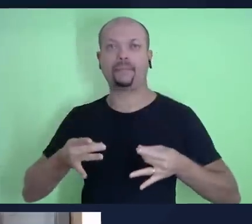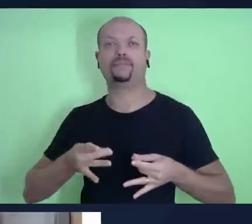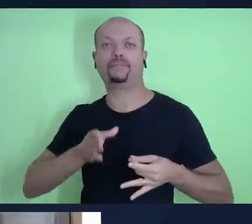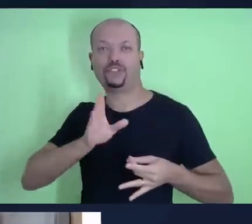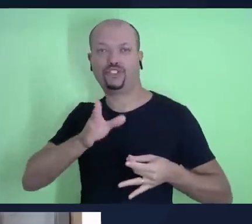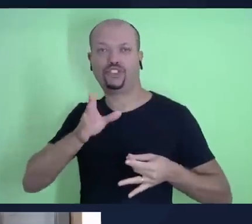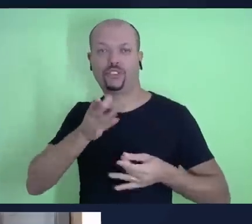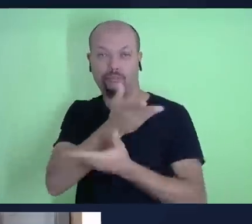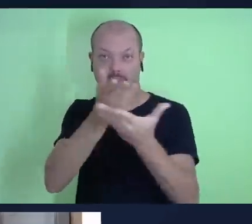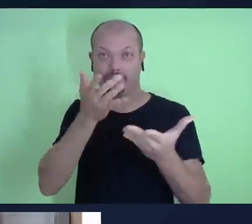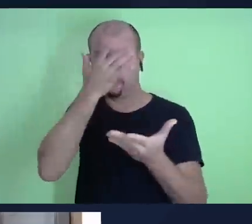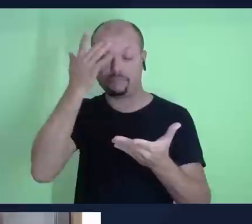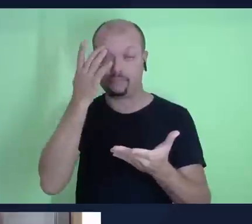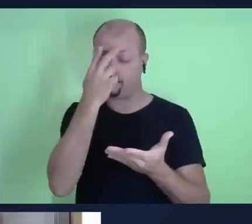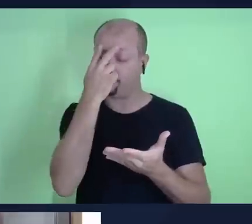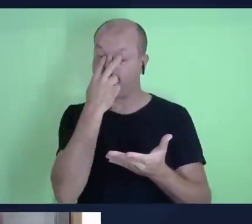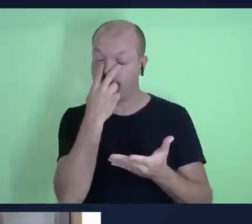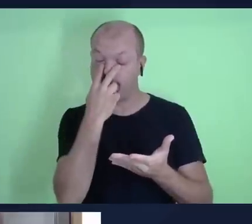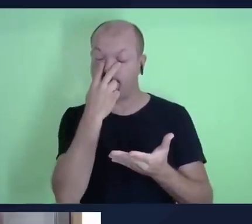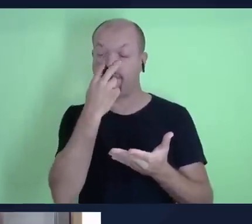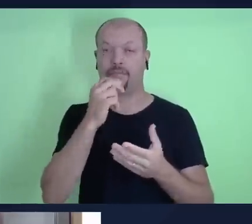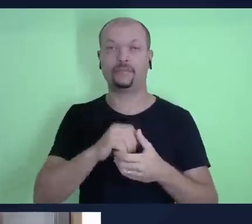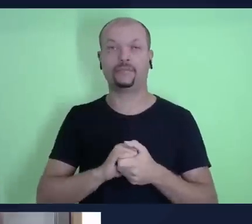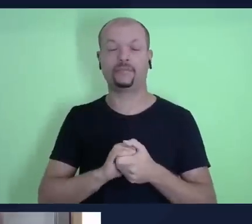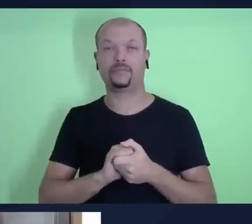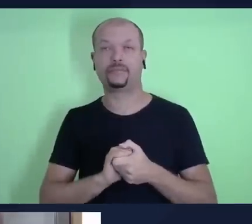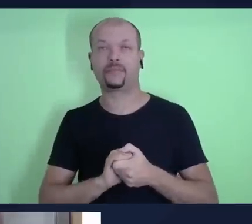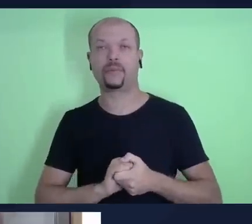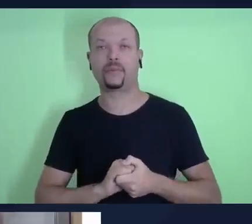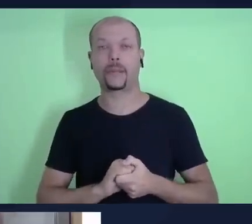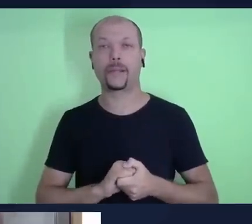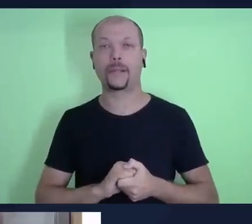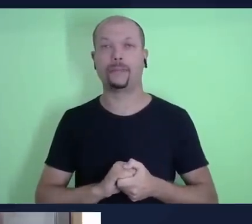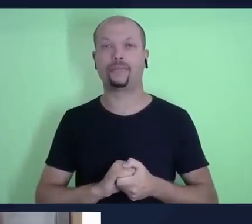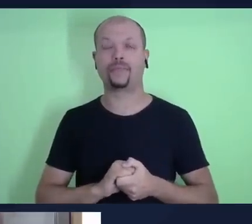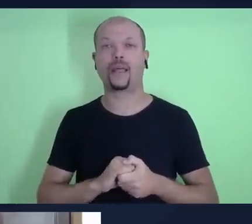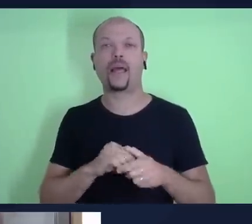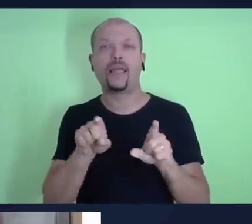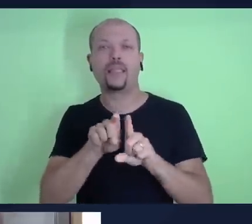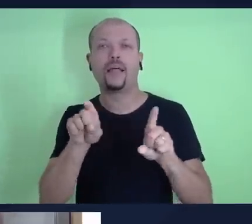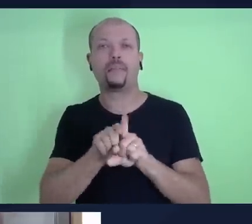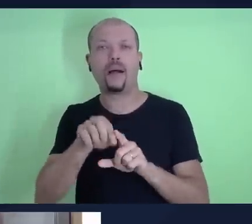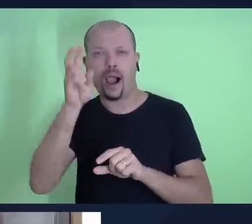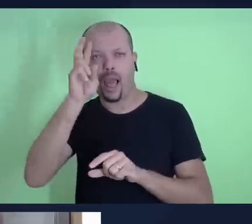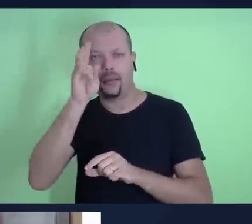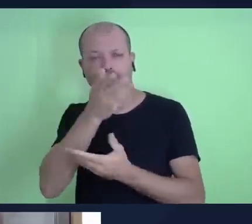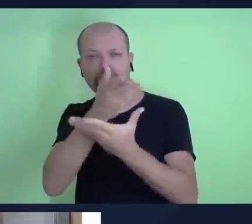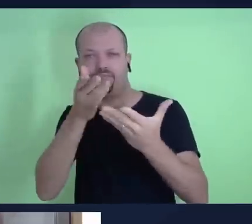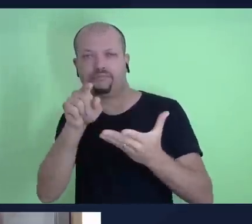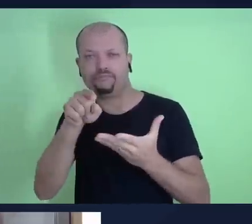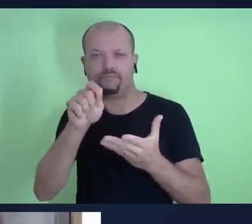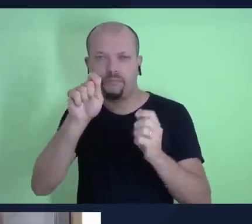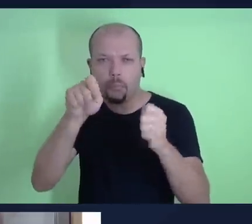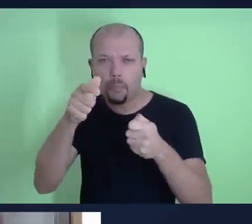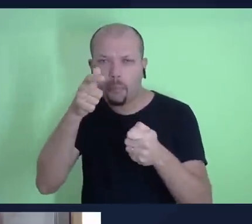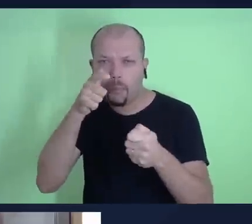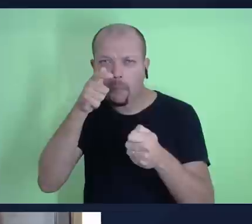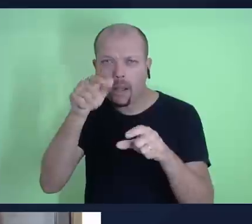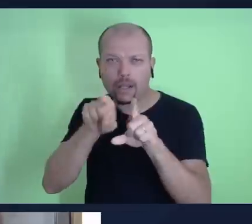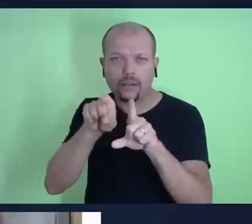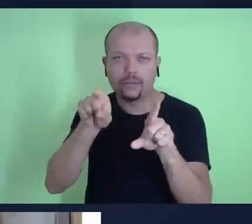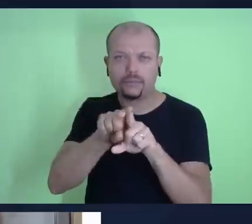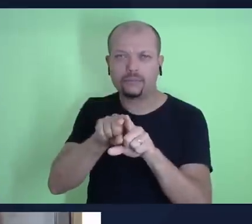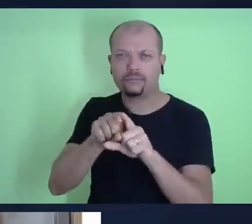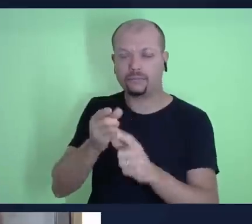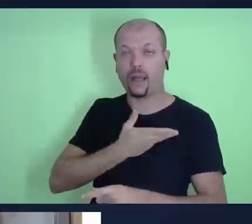queridos amigos cegos ou de baixa visão, eu também quero lembrar que, como você pode ver, os outros amigos